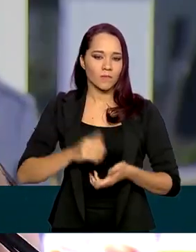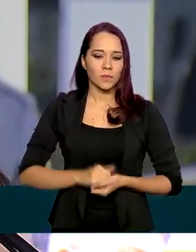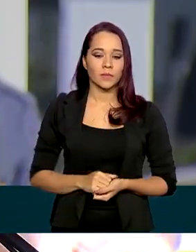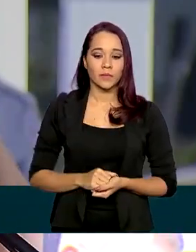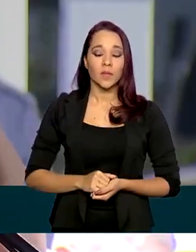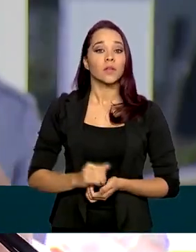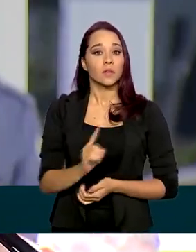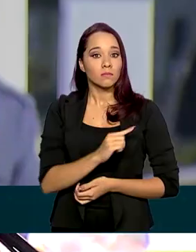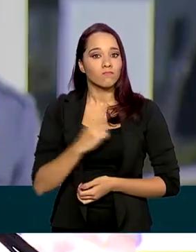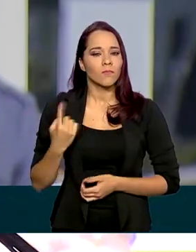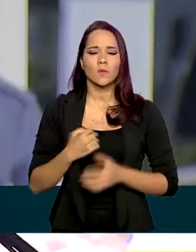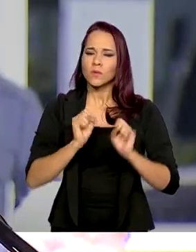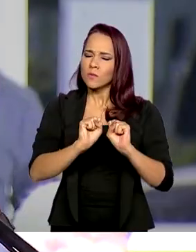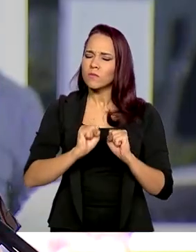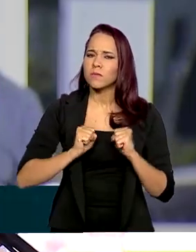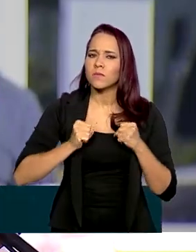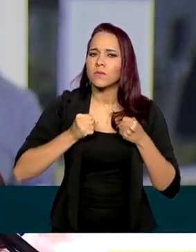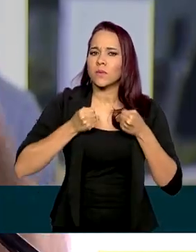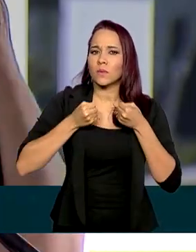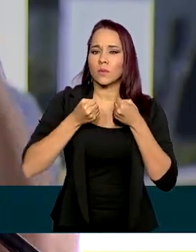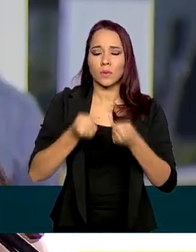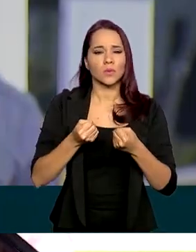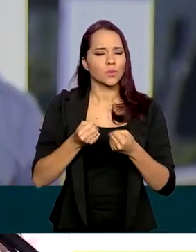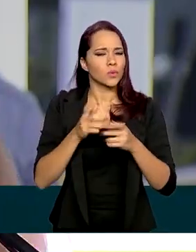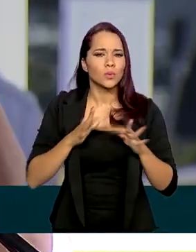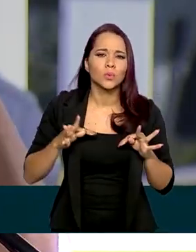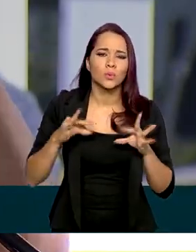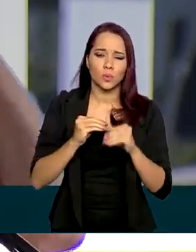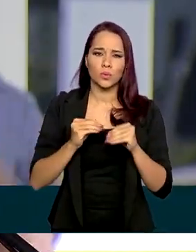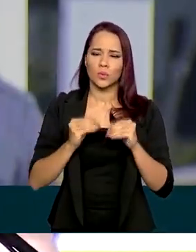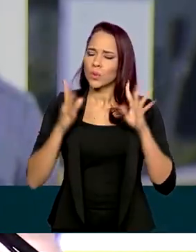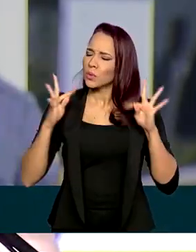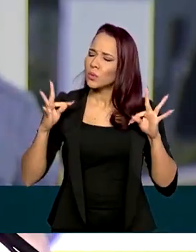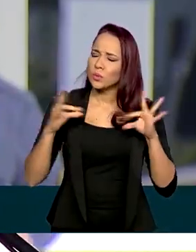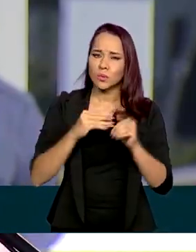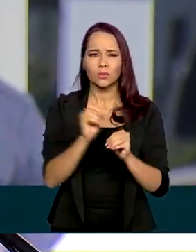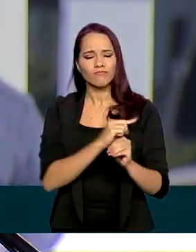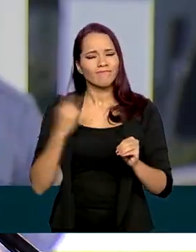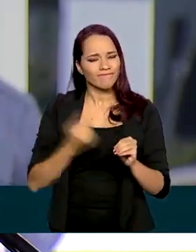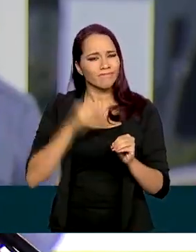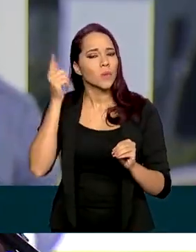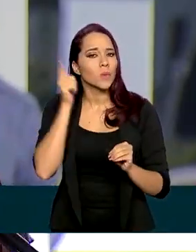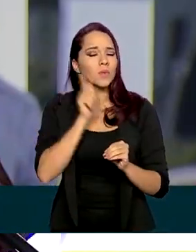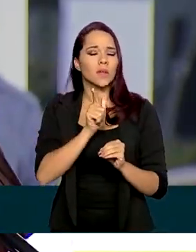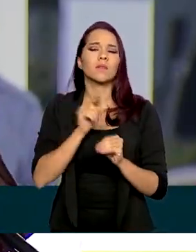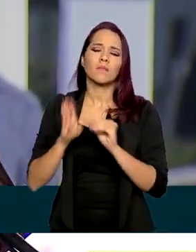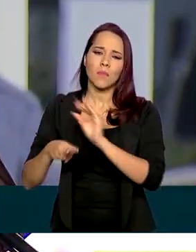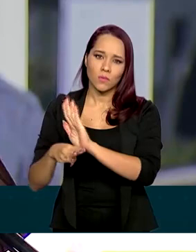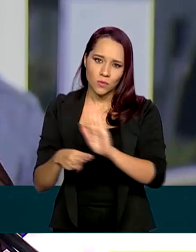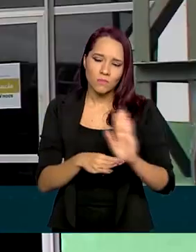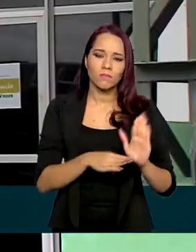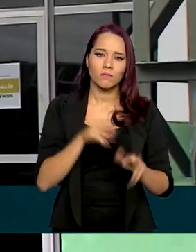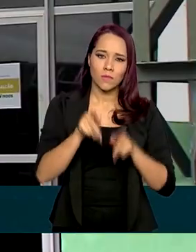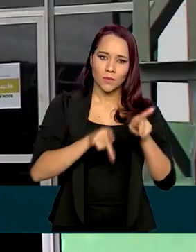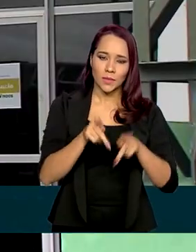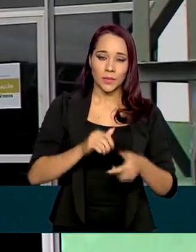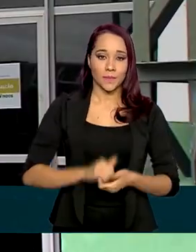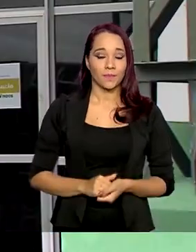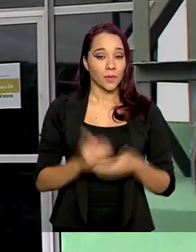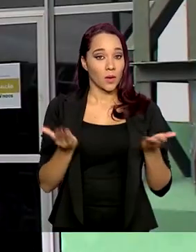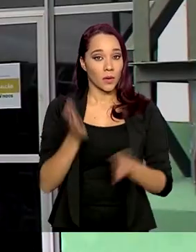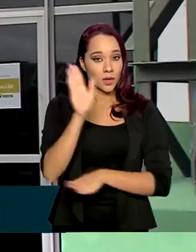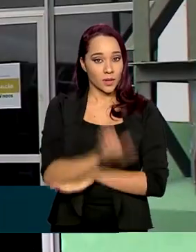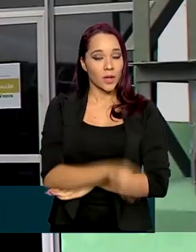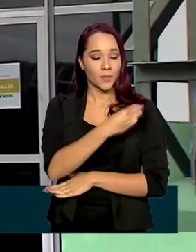Nós estamos fazendo tudo, gente, tudo o que a gente pode para ajudar os povos. Agora à tarde, a